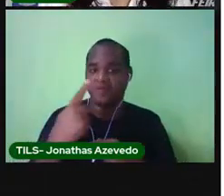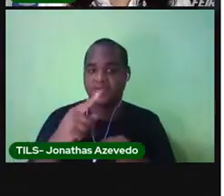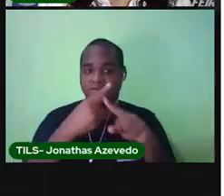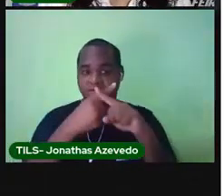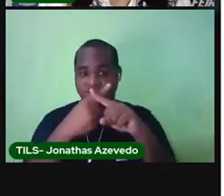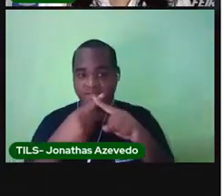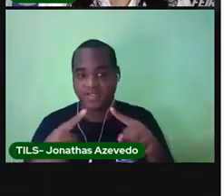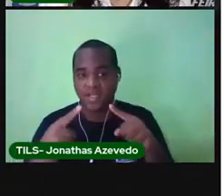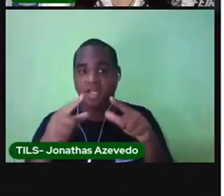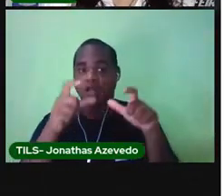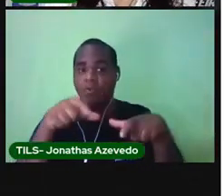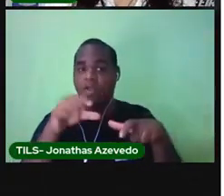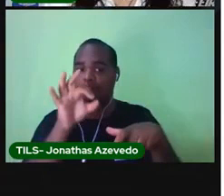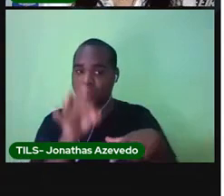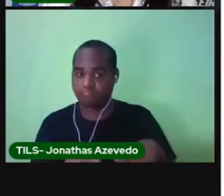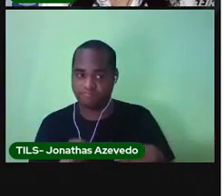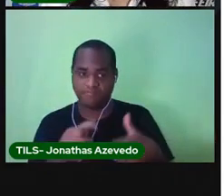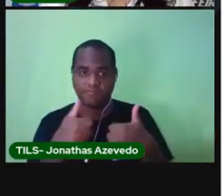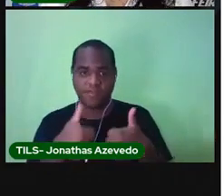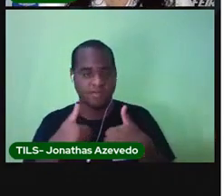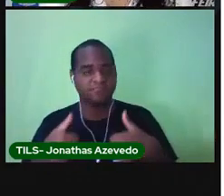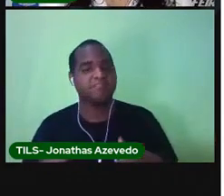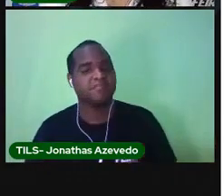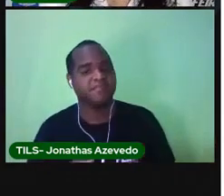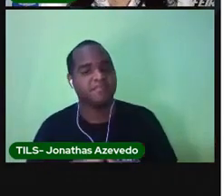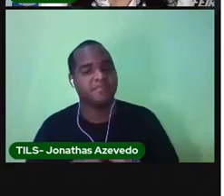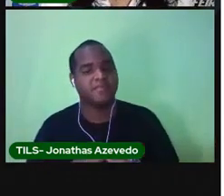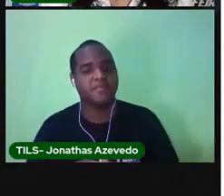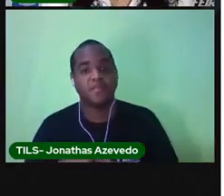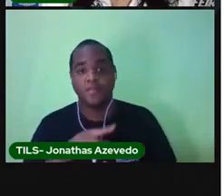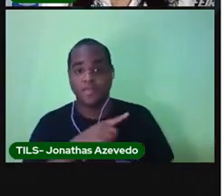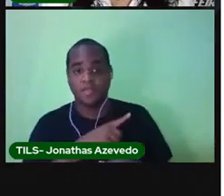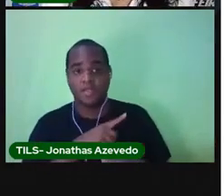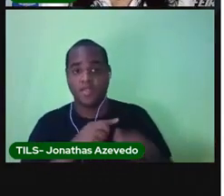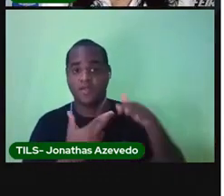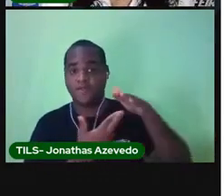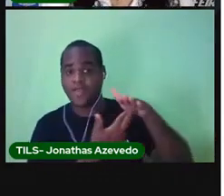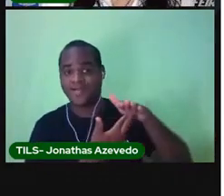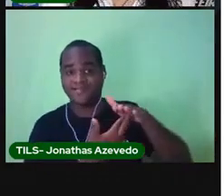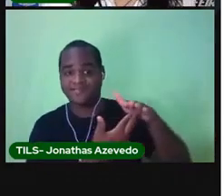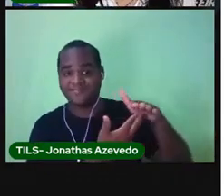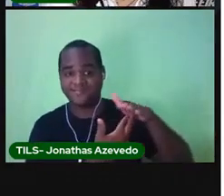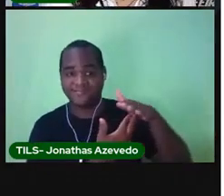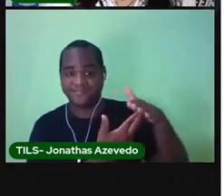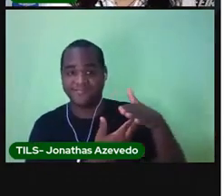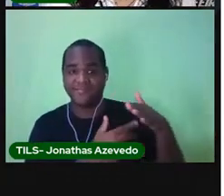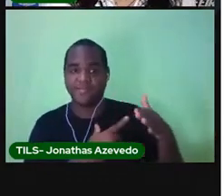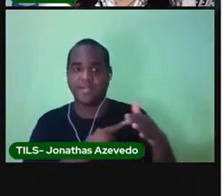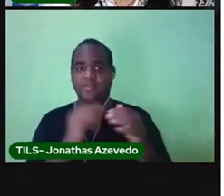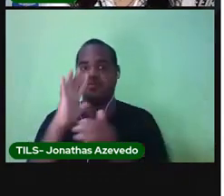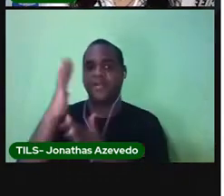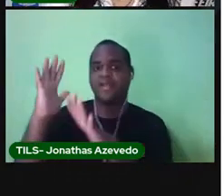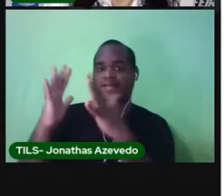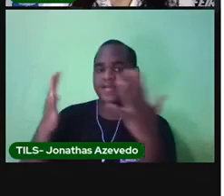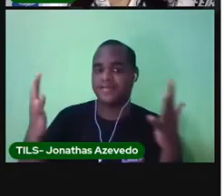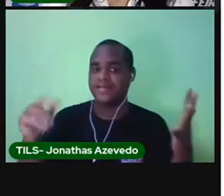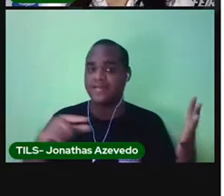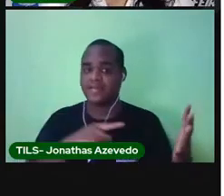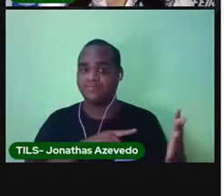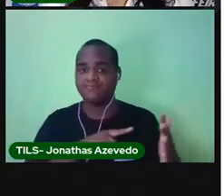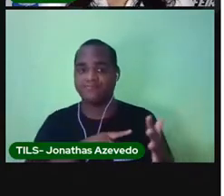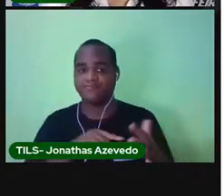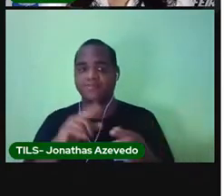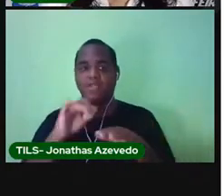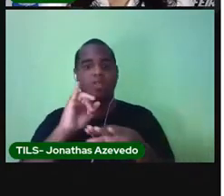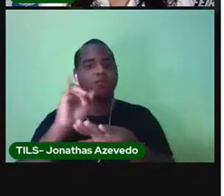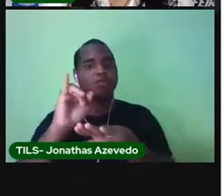nos lugares certinhos. Tem feirinha no bairro onde você mora? Tem praças? Tem